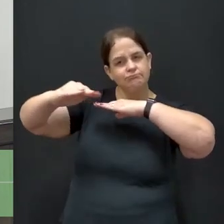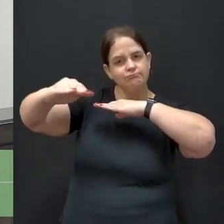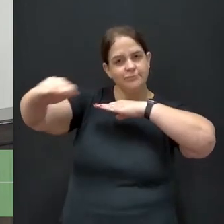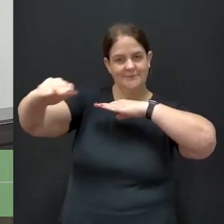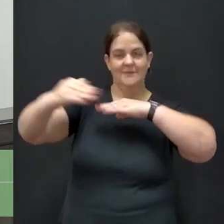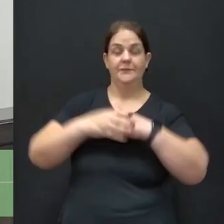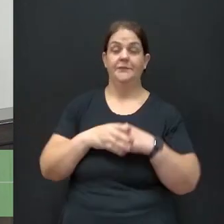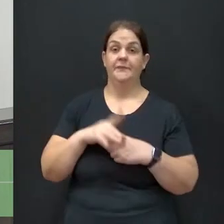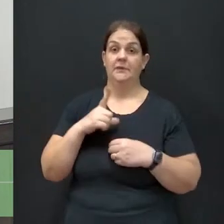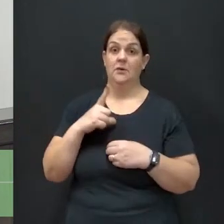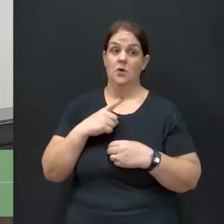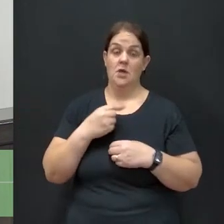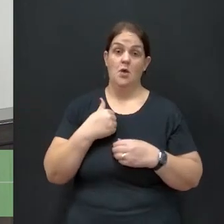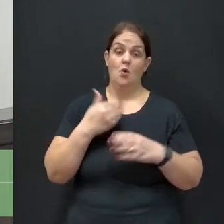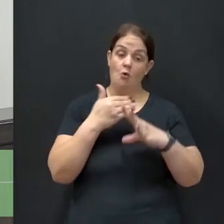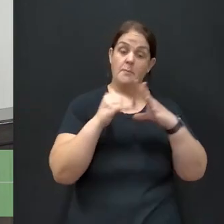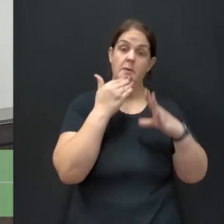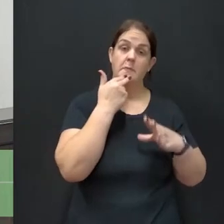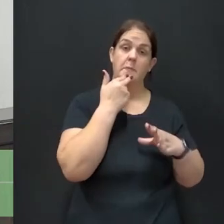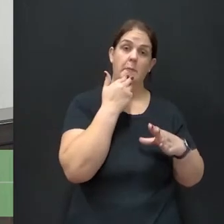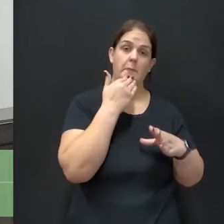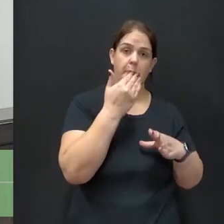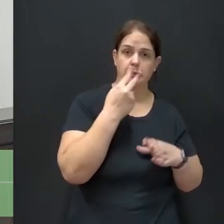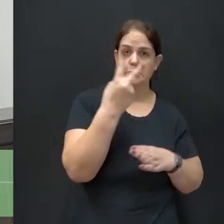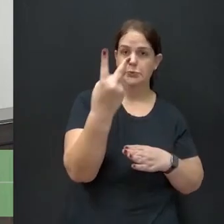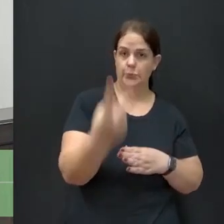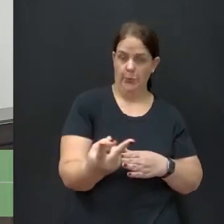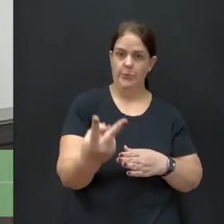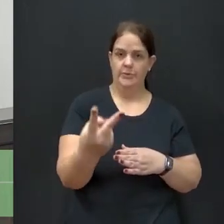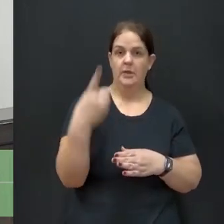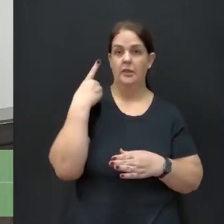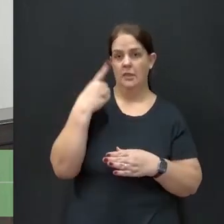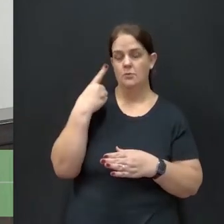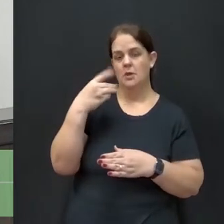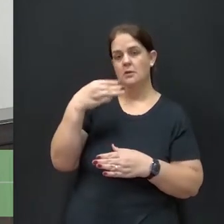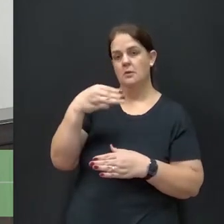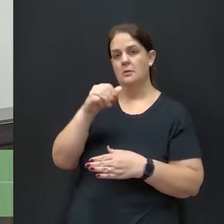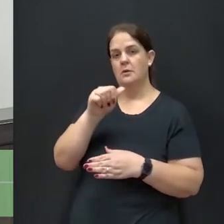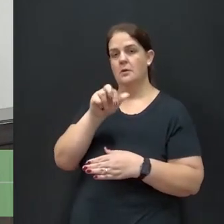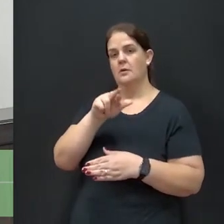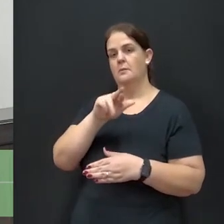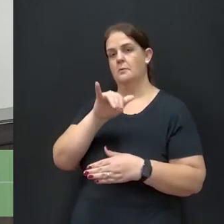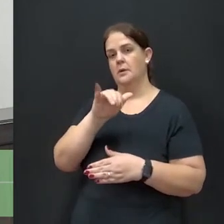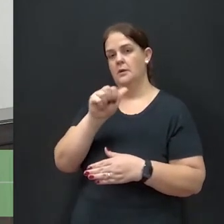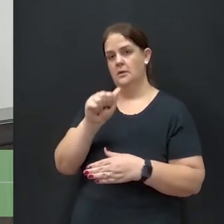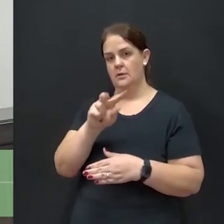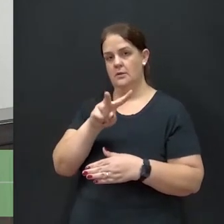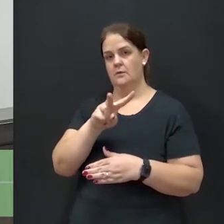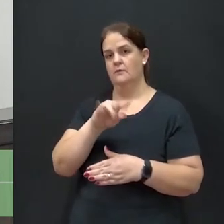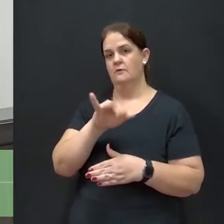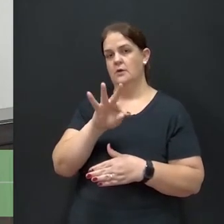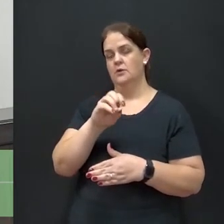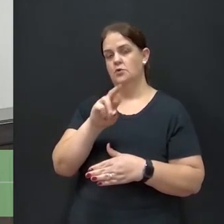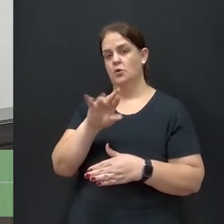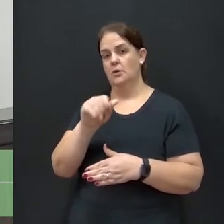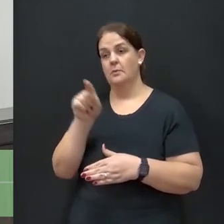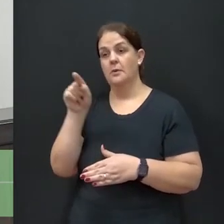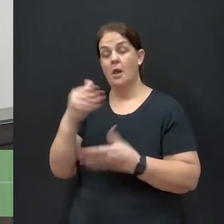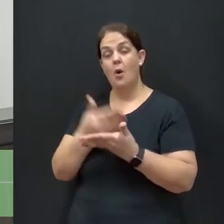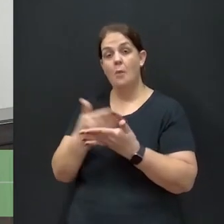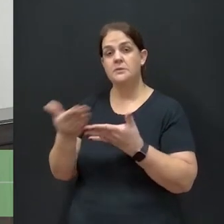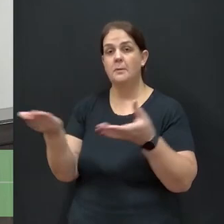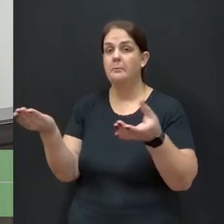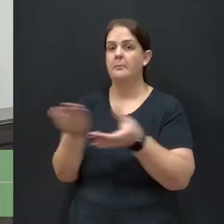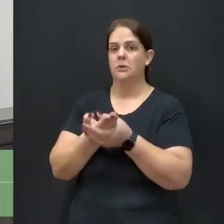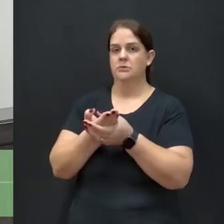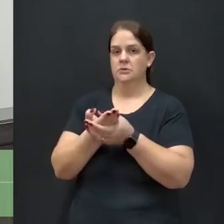encaminhei dois pedidos para a deputada Maria Vitória, no sentido dela começar o processo para fazer com que o governo